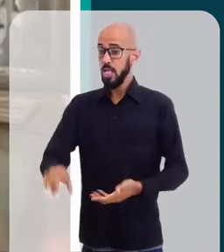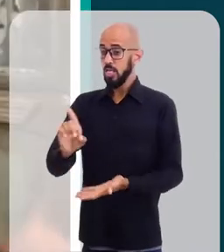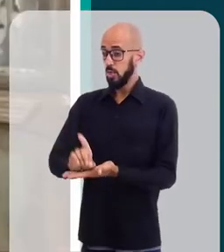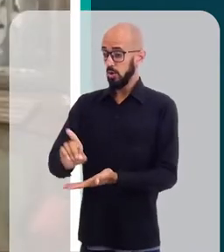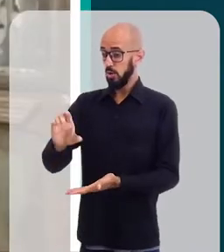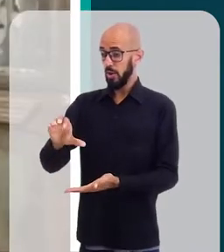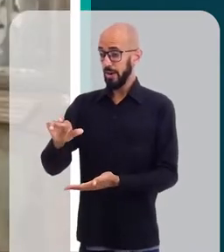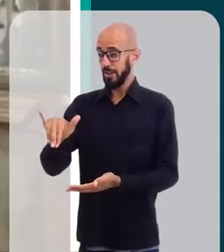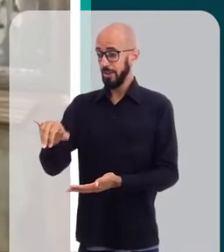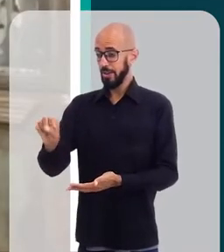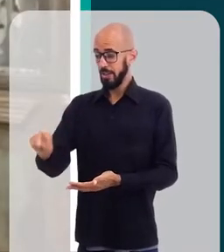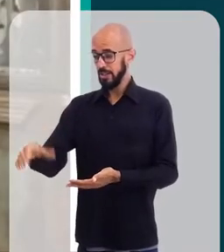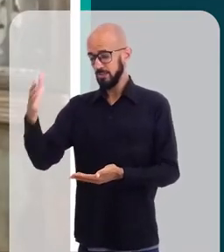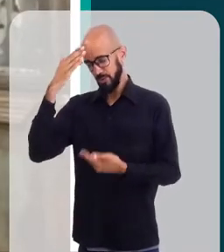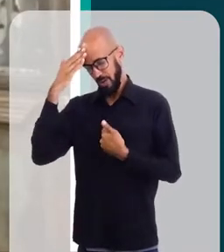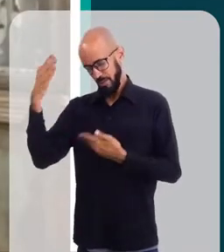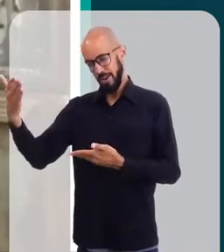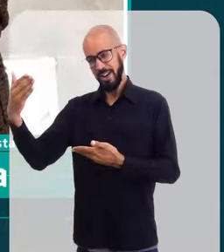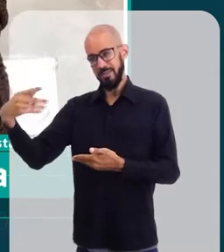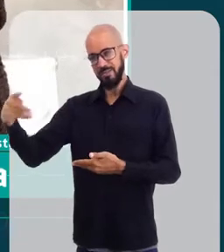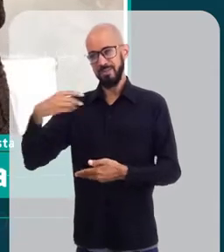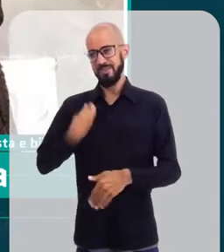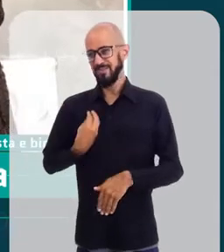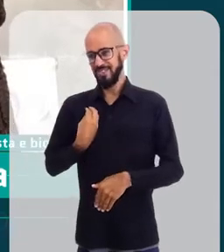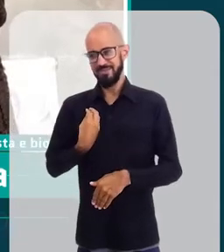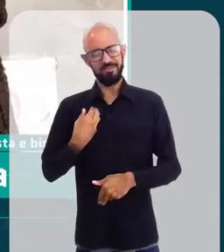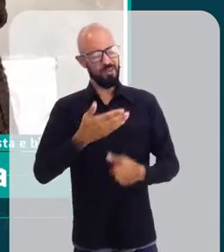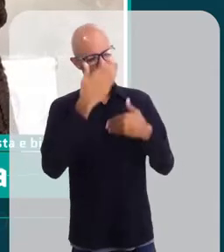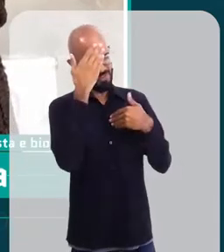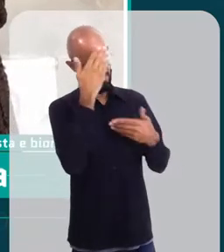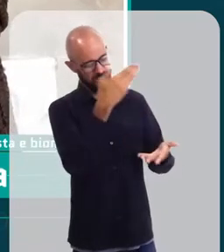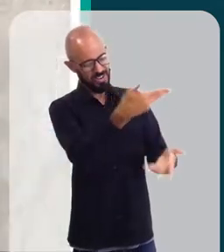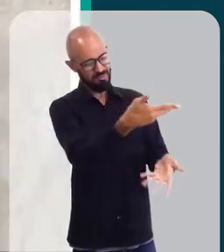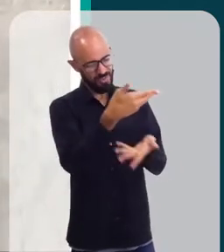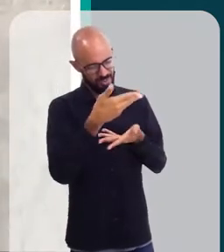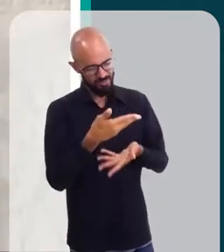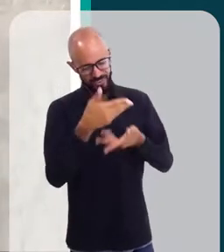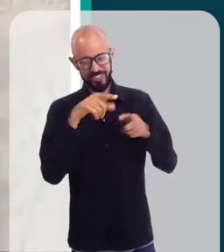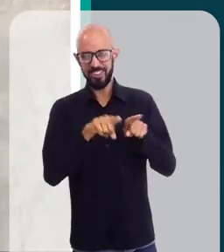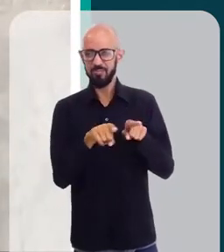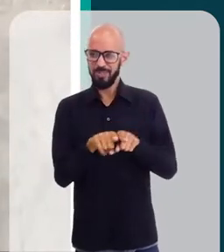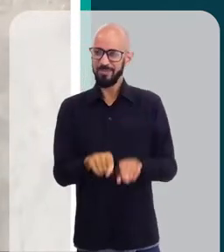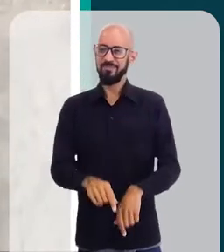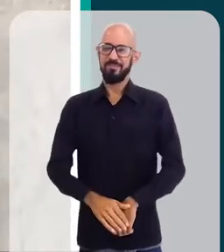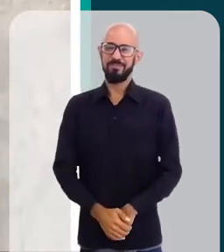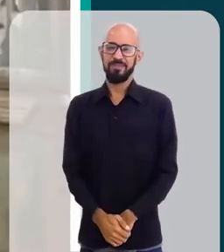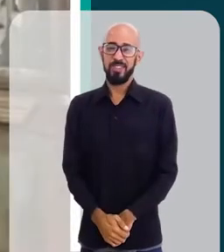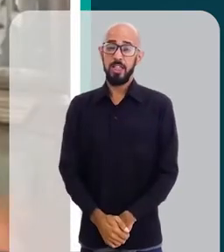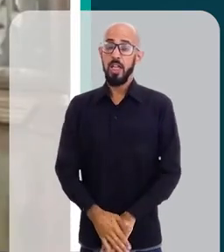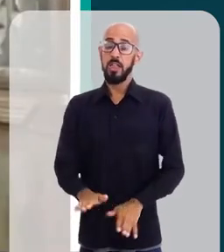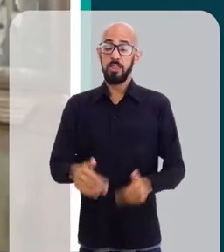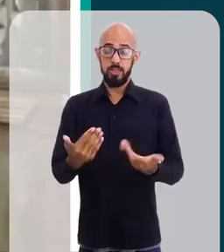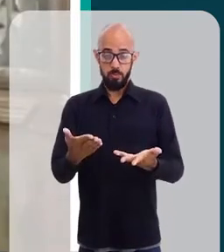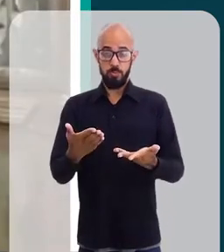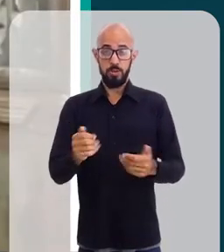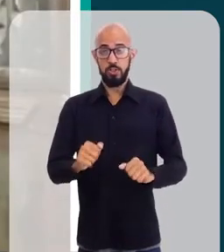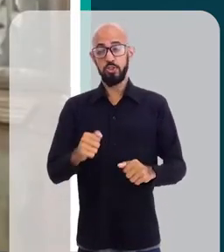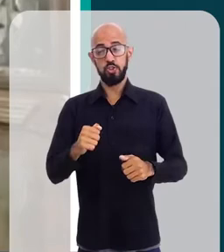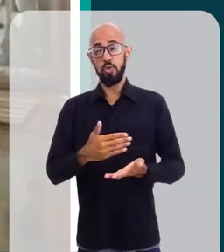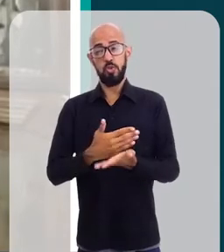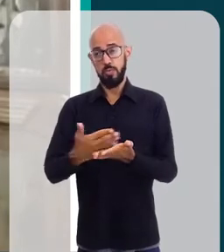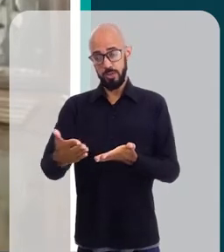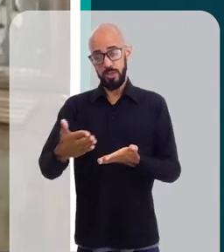Cris, muito obrigado pela sua participação. Obrigada pelo convite, é um prazer estar aqui. Então, para a gente começar